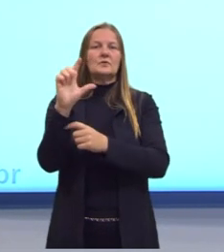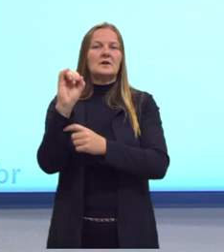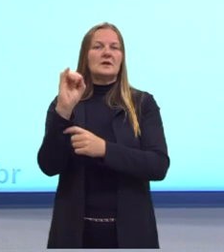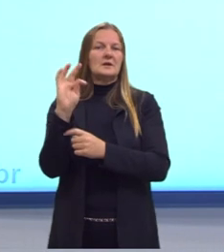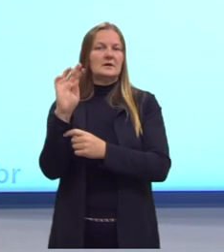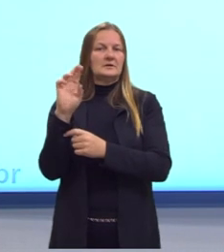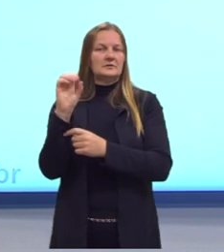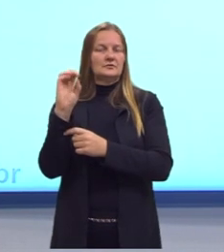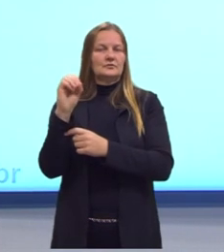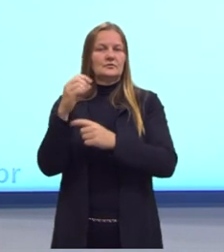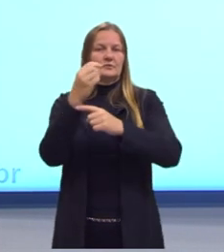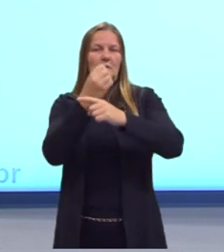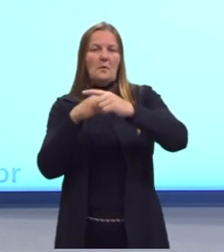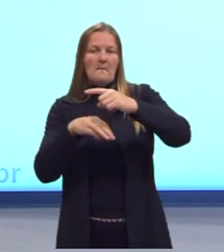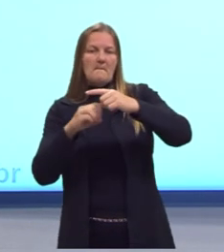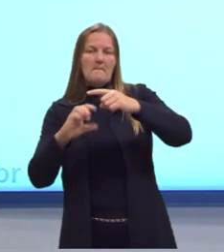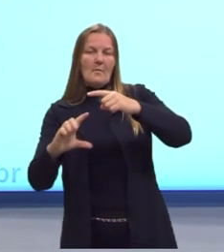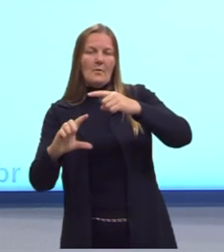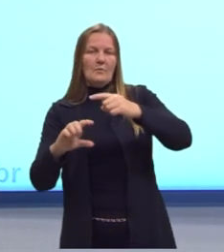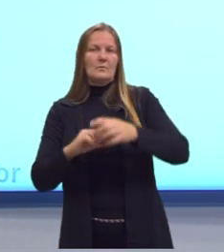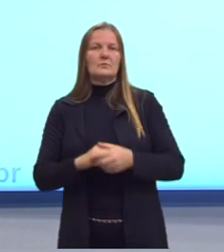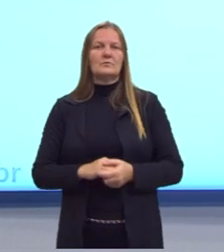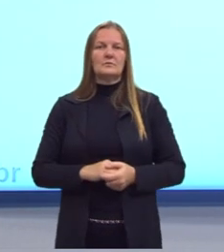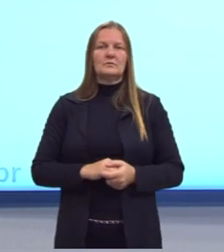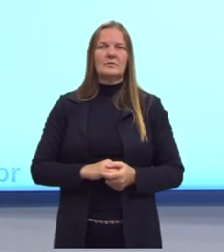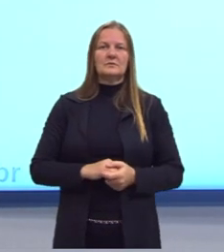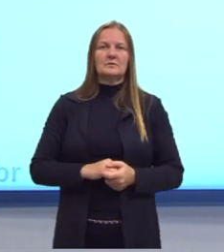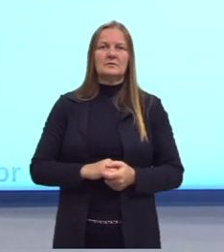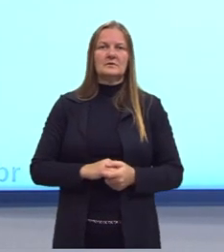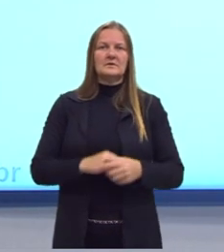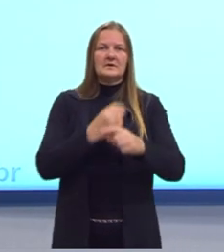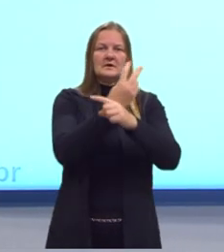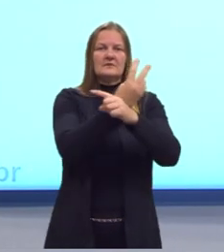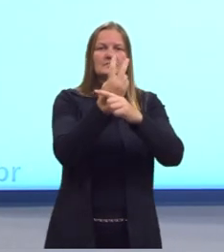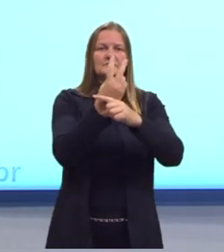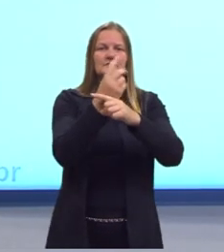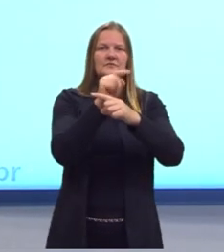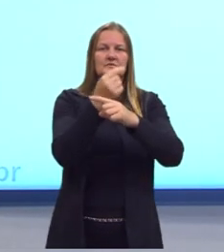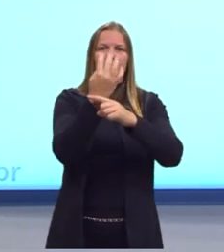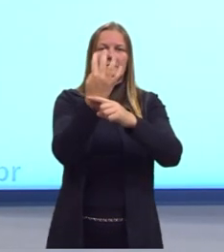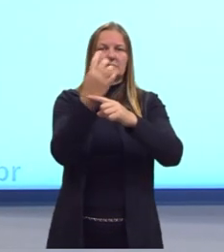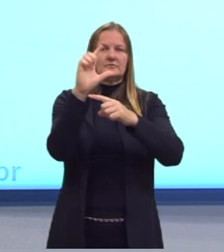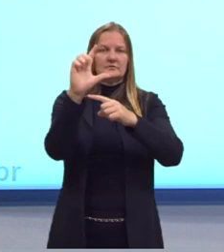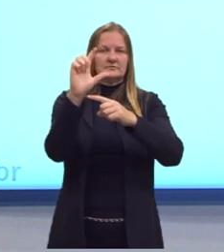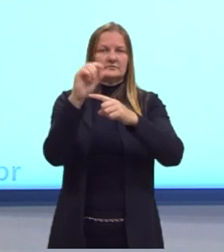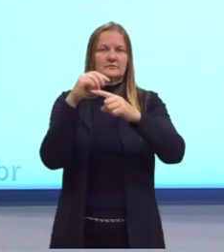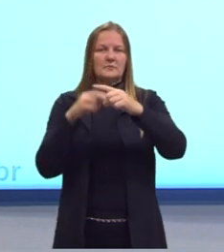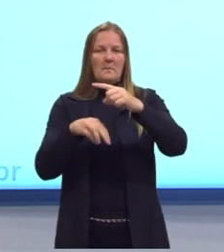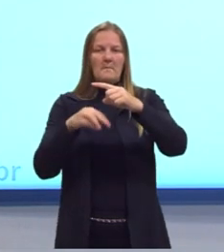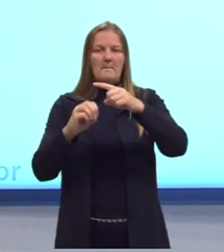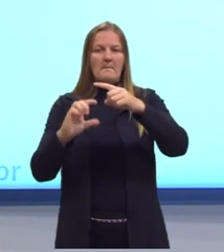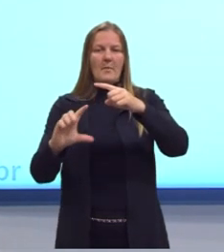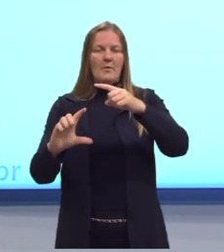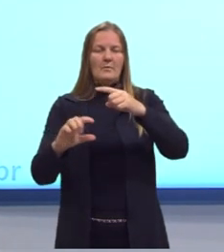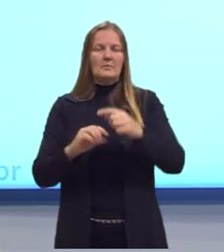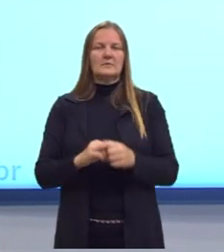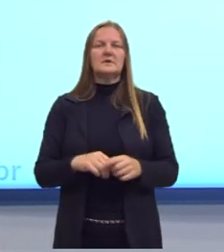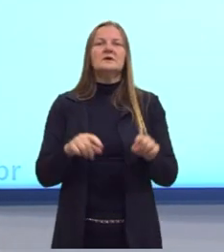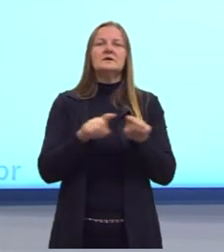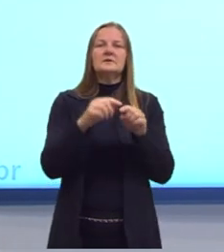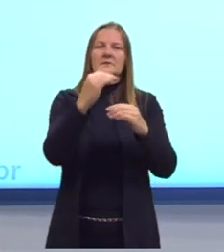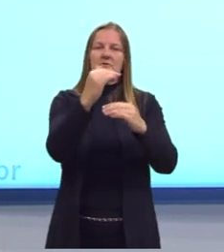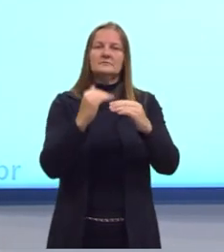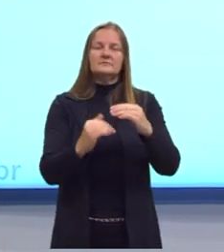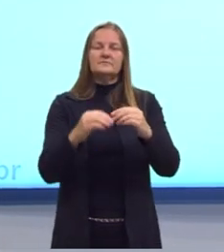por mol. Em um mol, eu tenho 22,4 litros. E falando